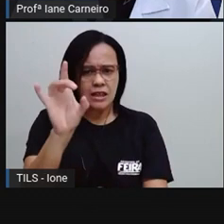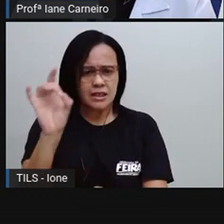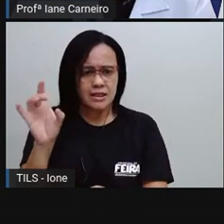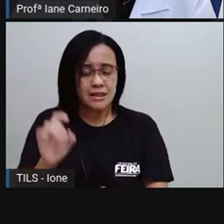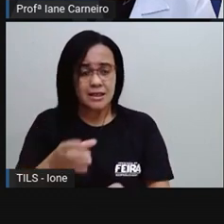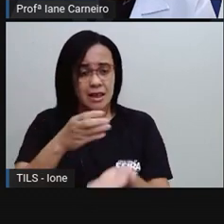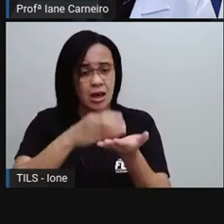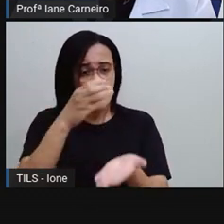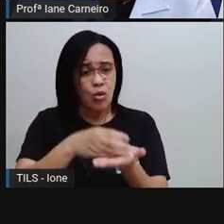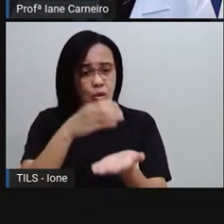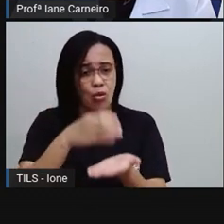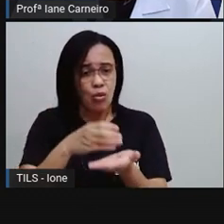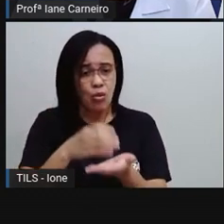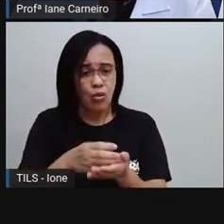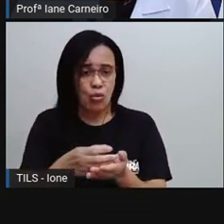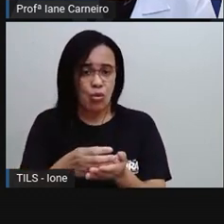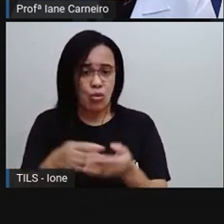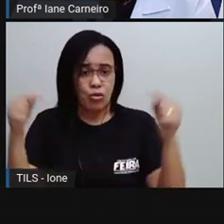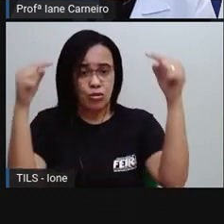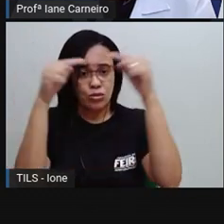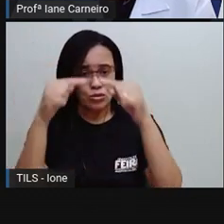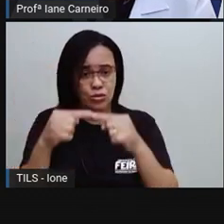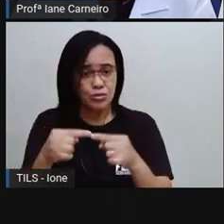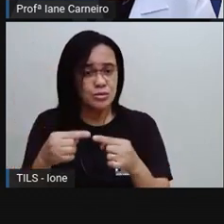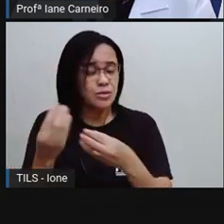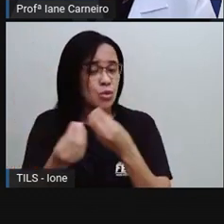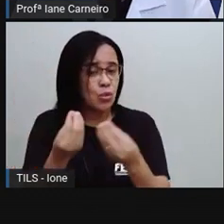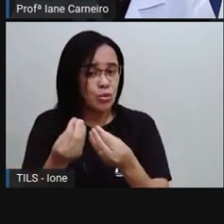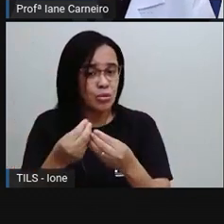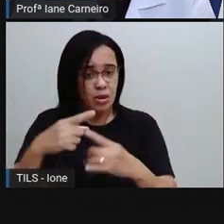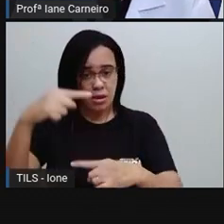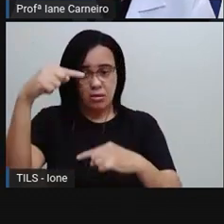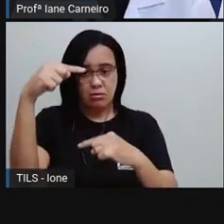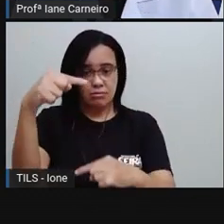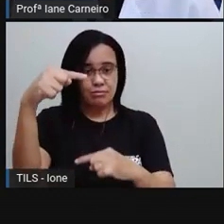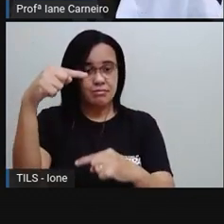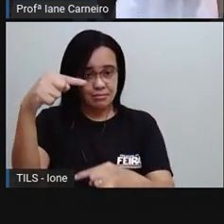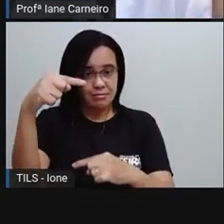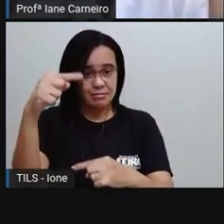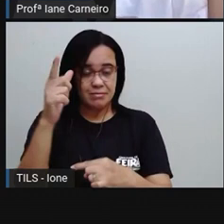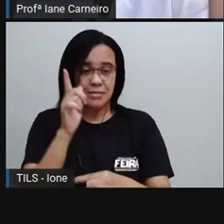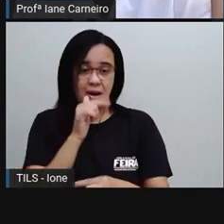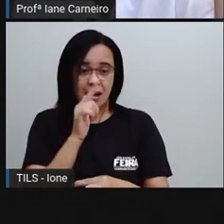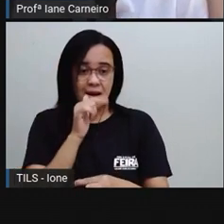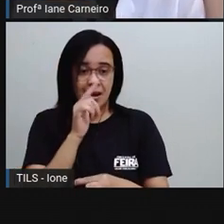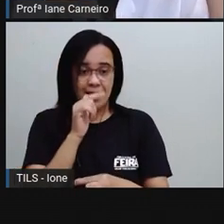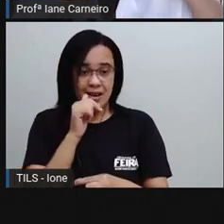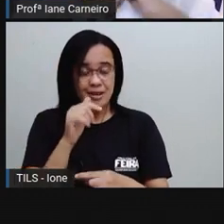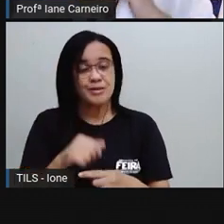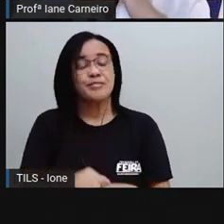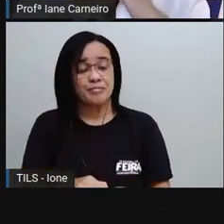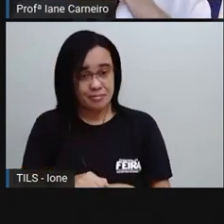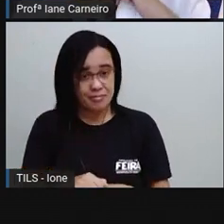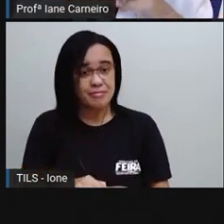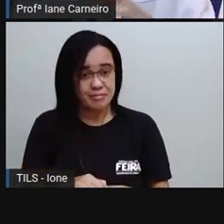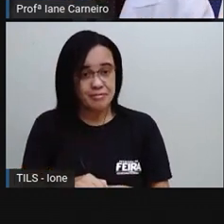vai dar, ó, que quantidade? Vai dar esse garrafão aqui de água. Sabe aquela garrafa de